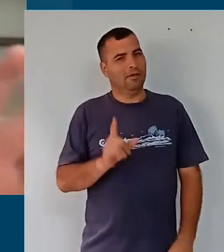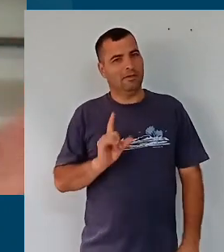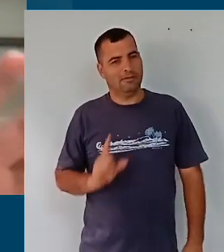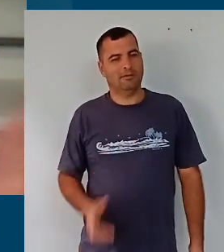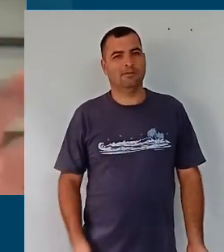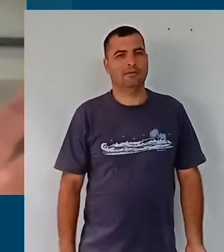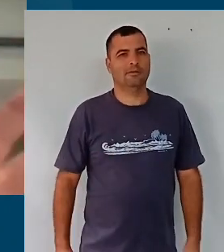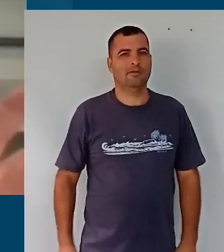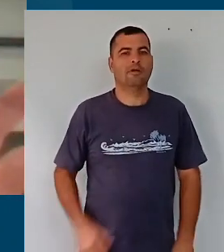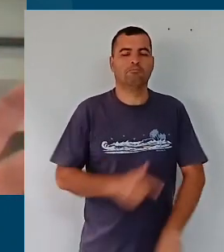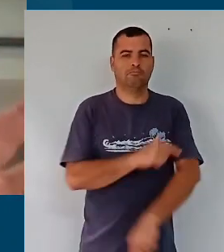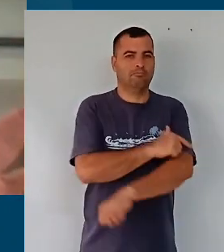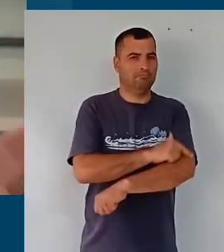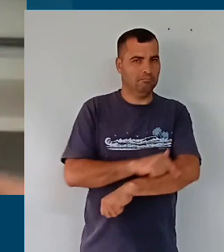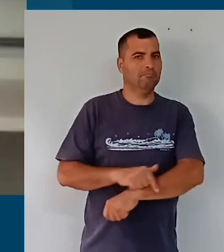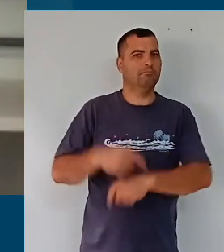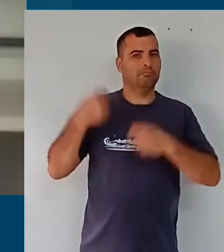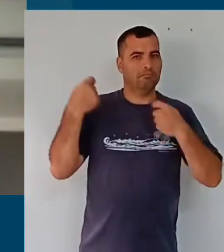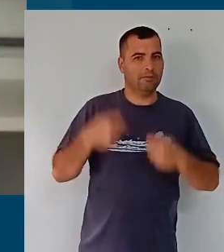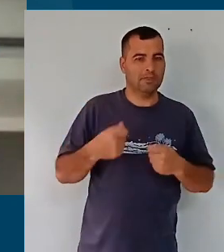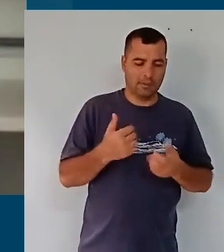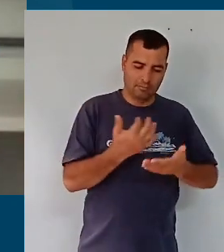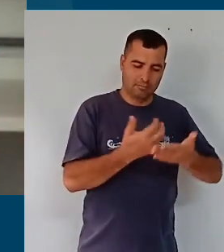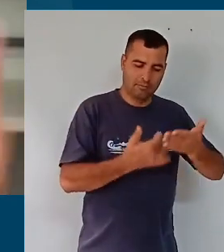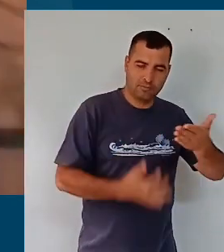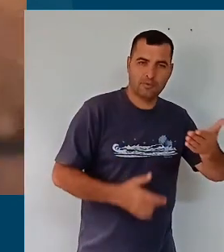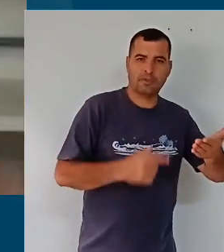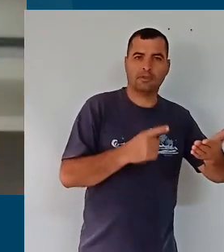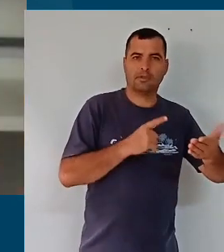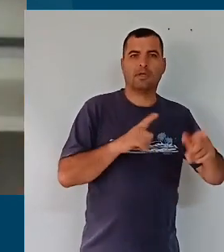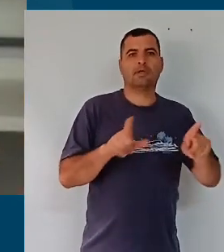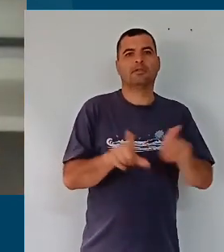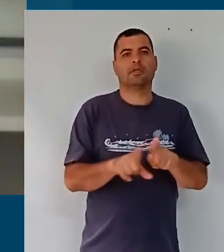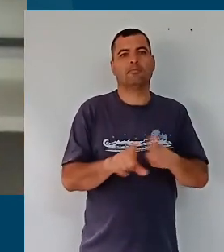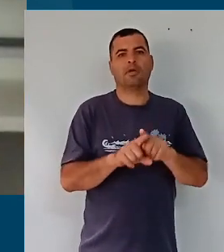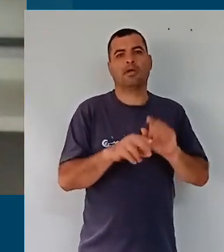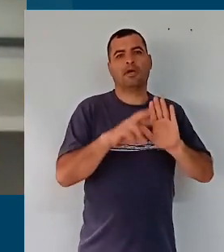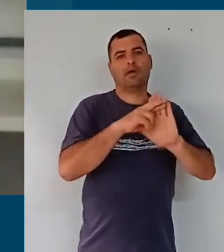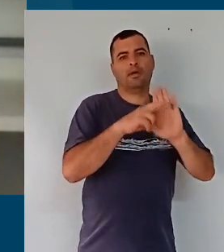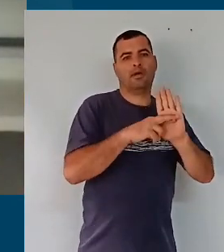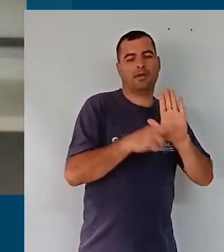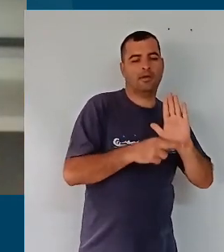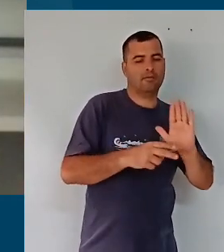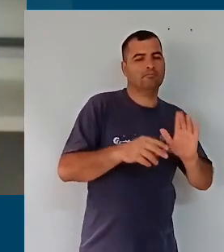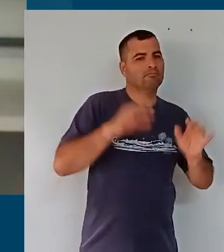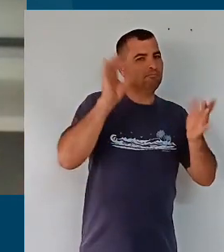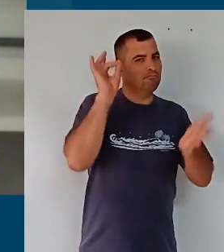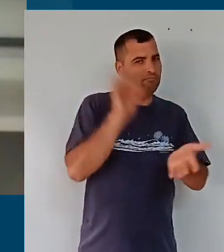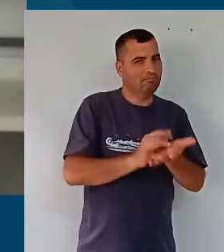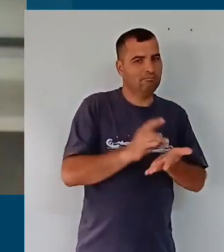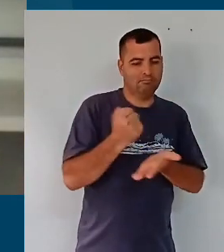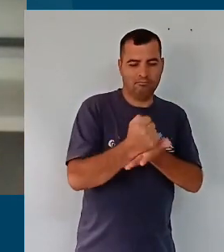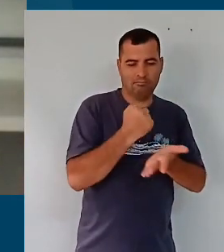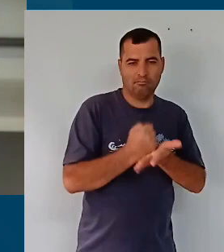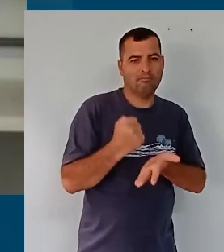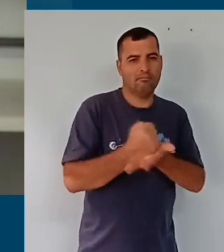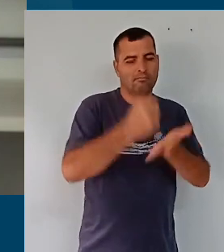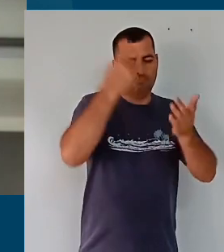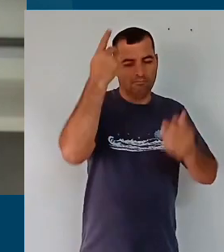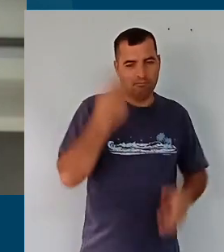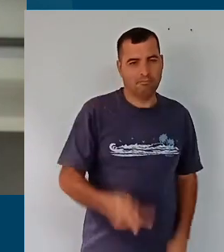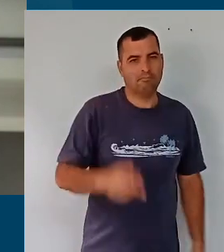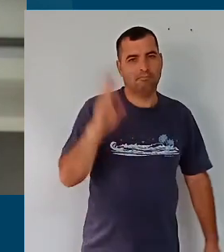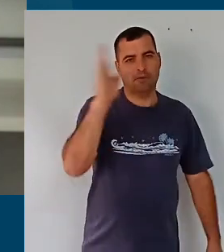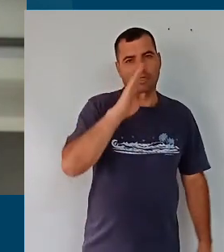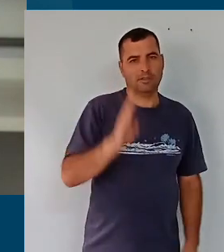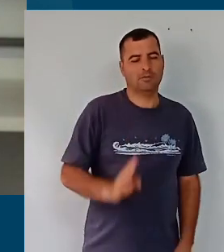é algo a ser respeitado pelo seu conteúdo e pelo fato de ela ser uma norma nacional aprovada que deve, aí